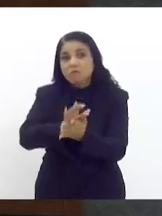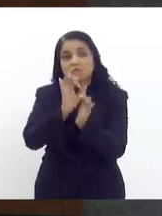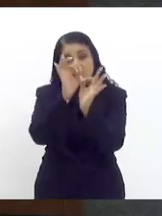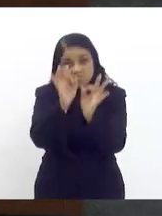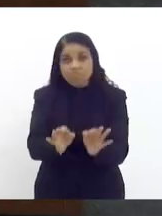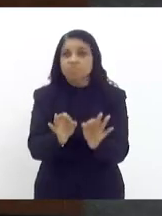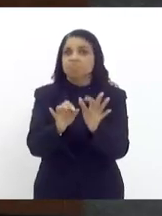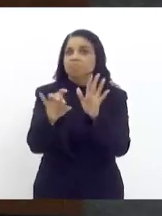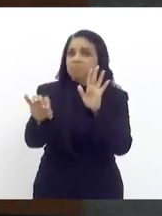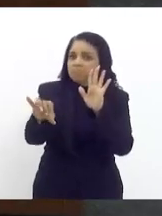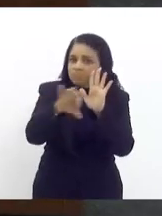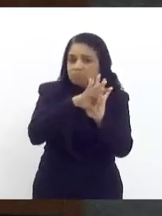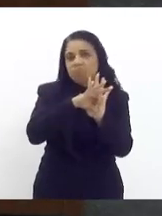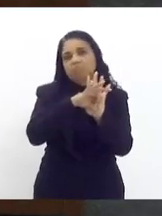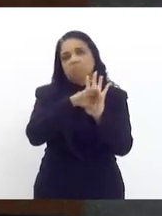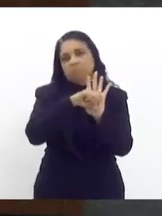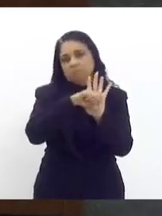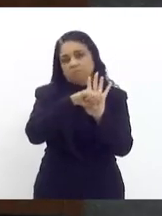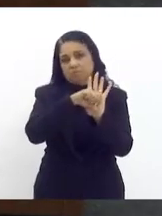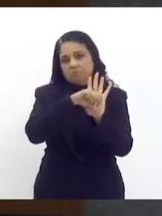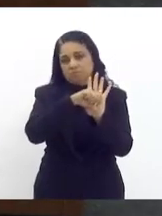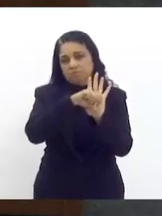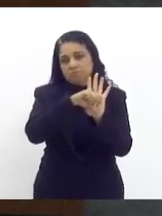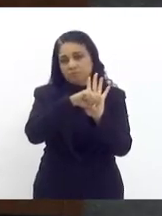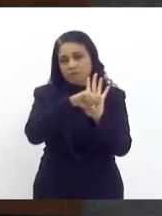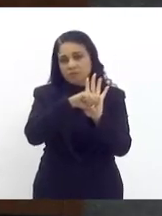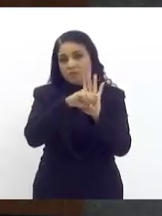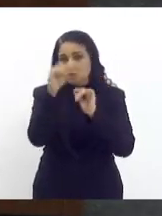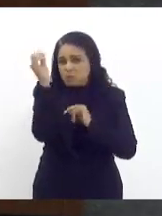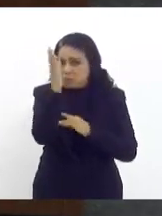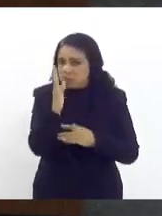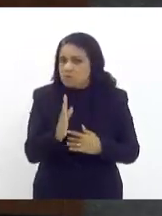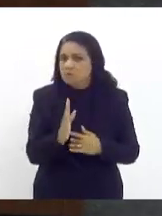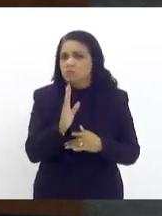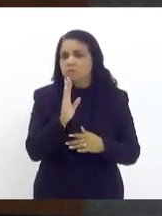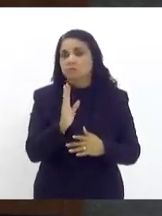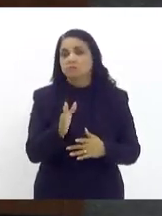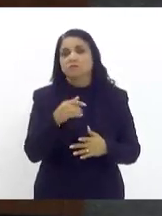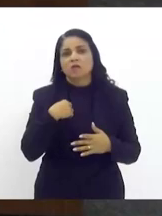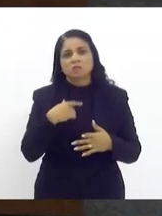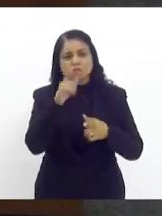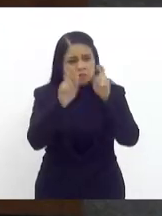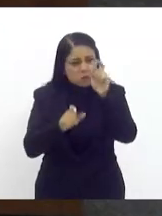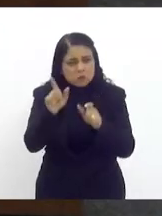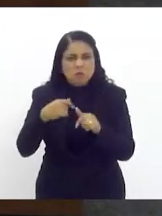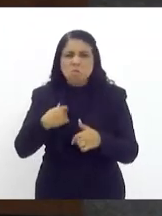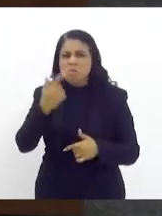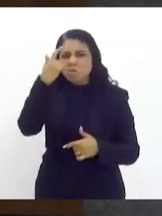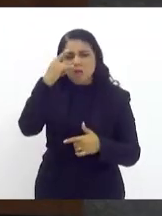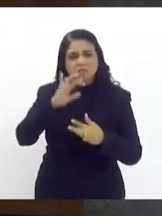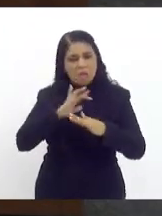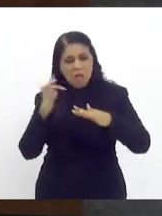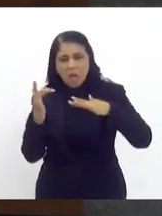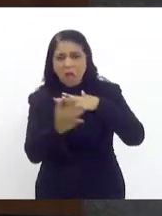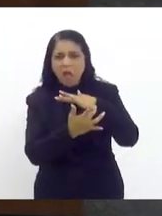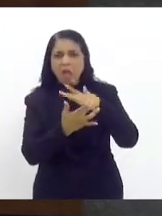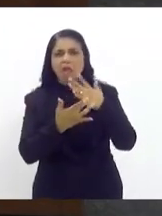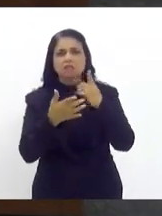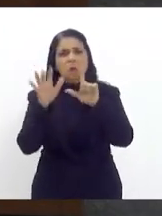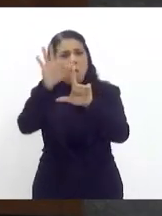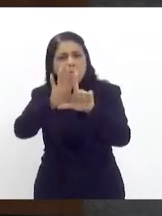é crime, já é crime no país, e as pessoas continuam achando que elas podem fazer das redes sociais ou das